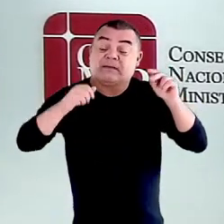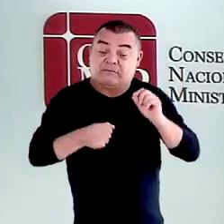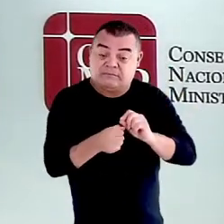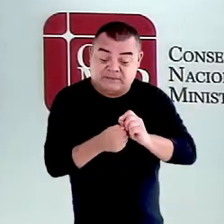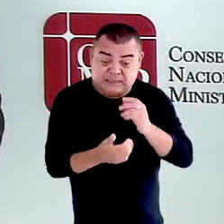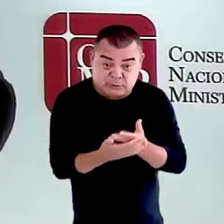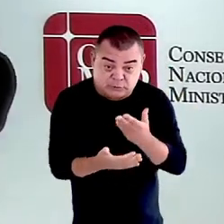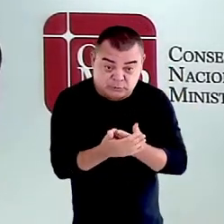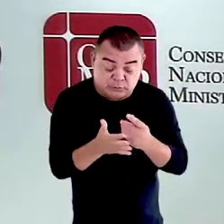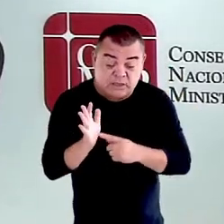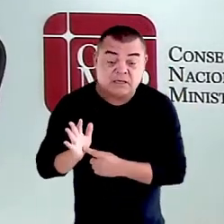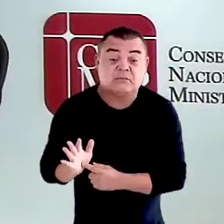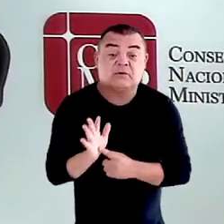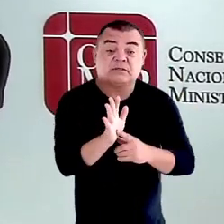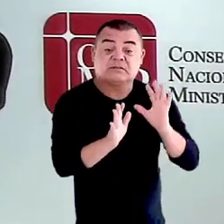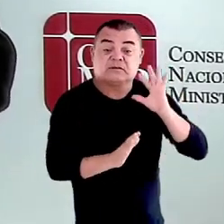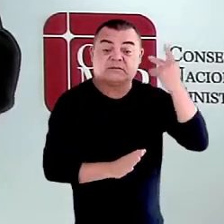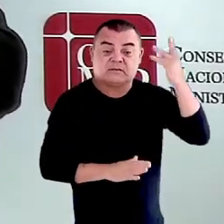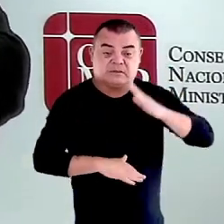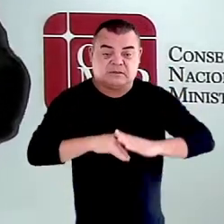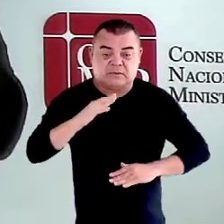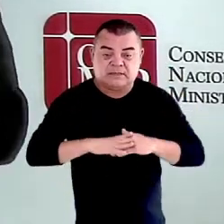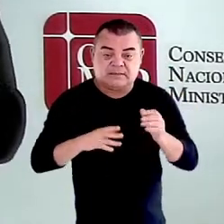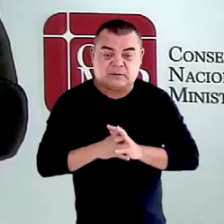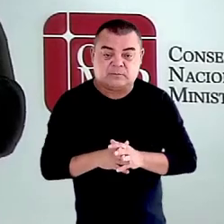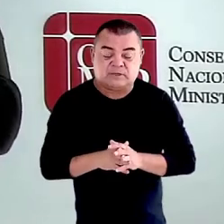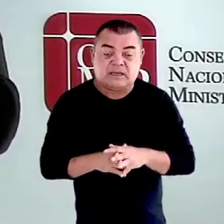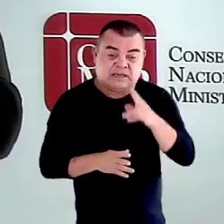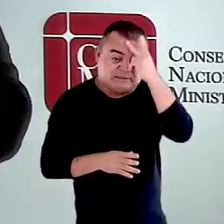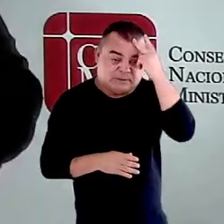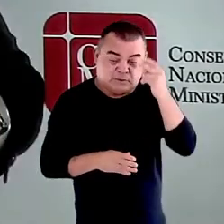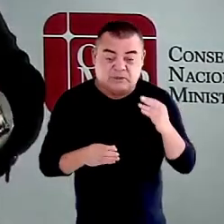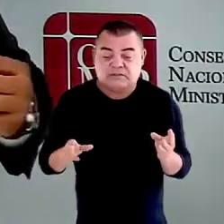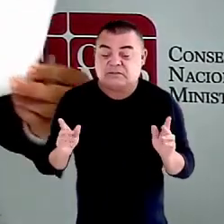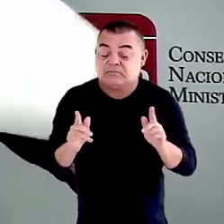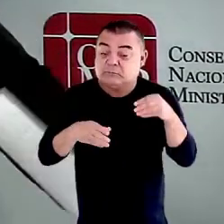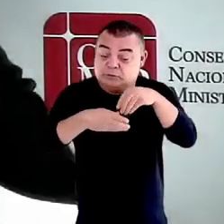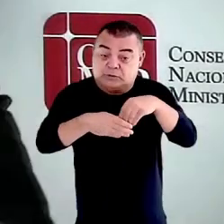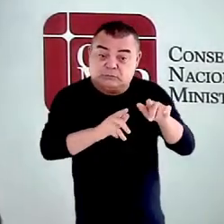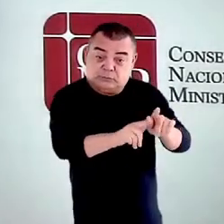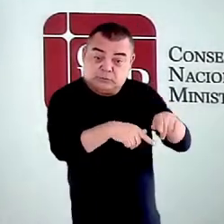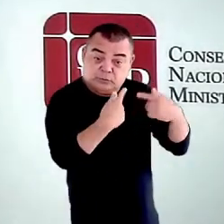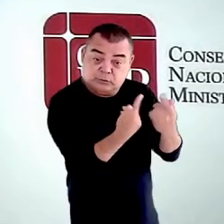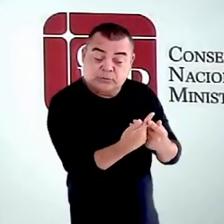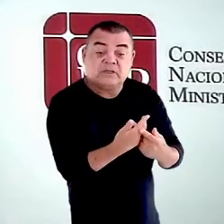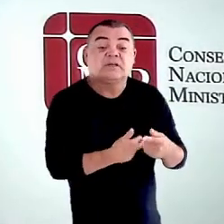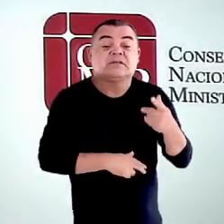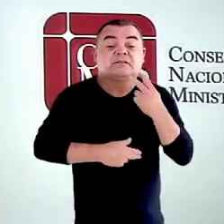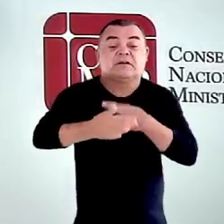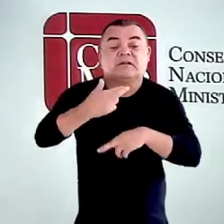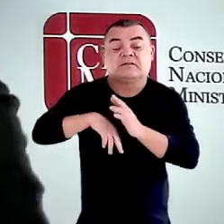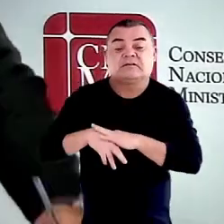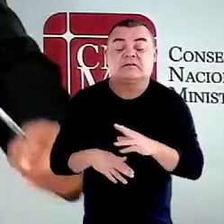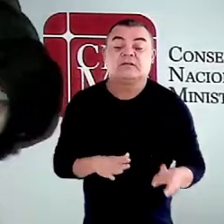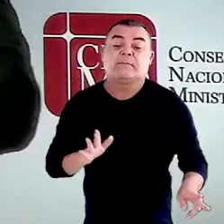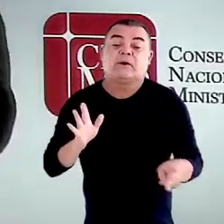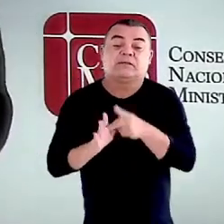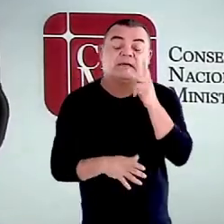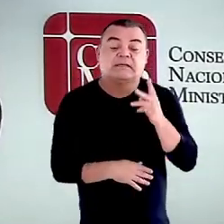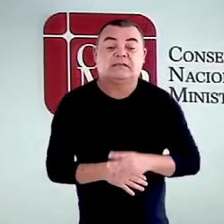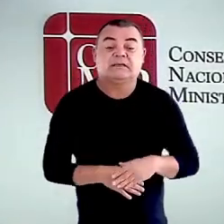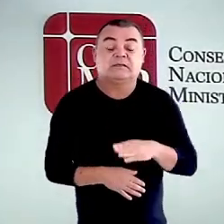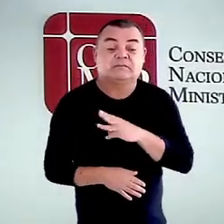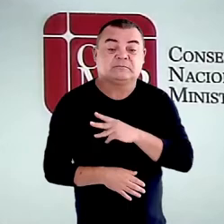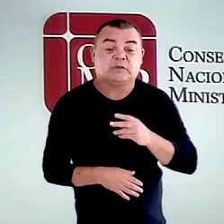propor diretrizes de atuação. Os integrantes da equipe, que estão relacionados na portaria do CNMP nº